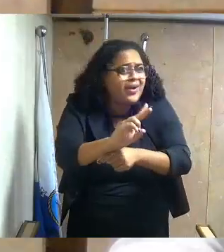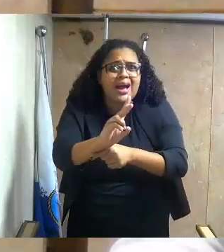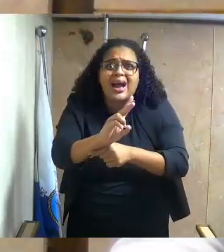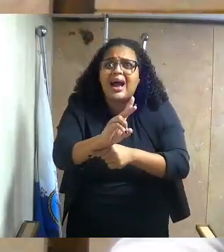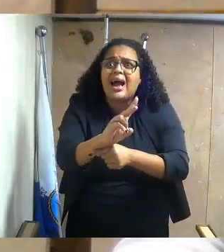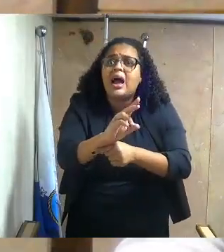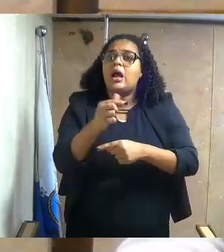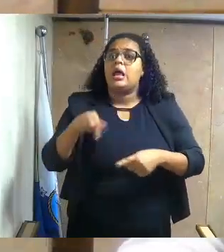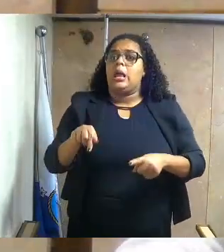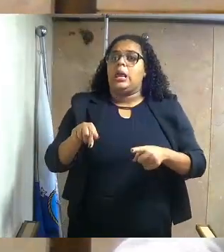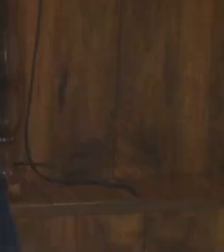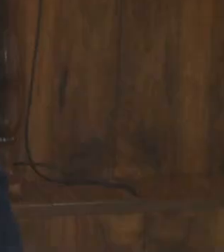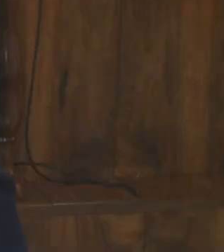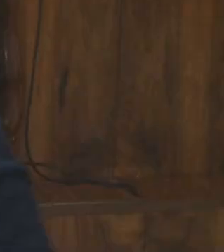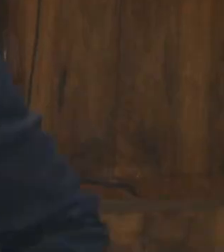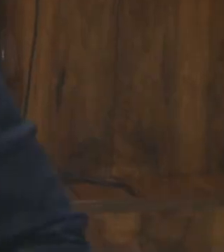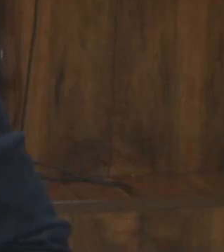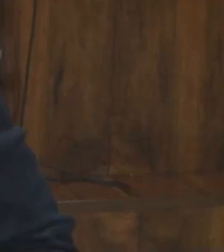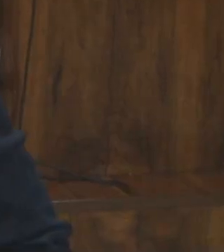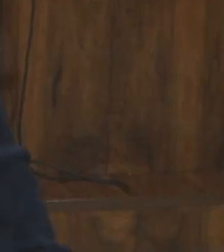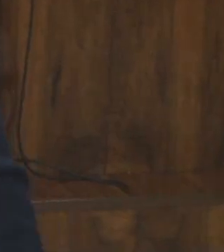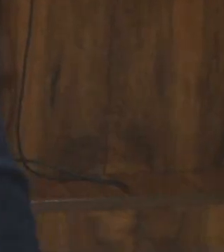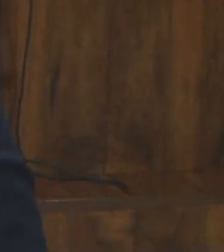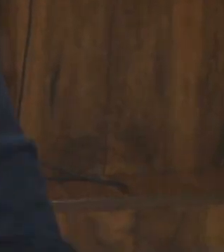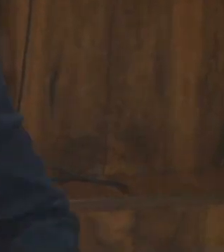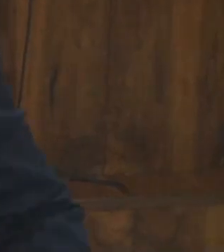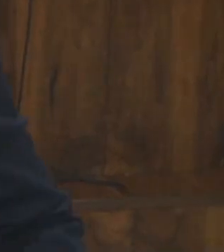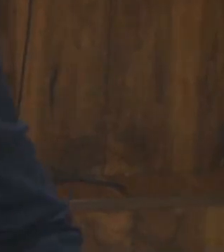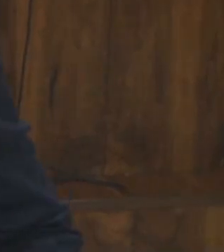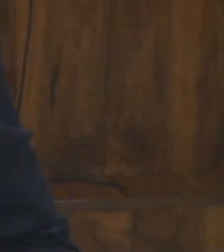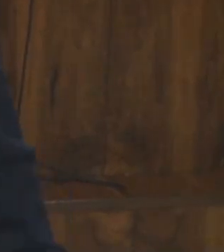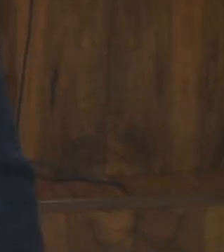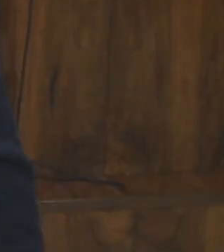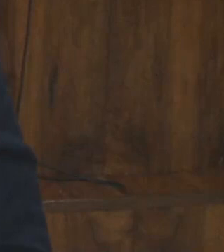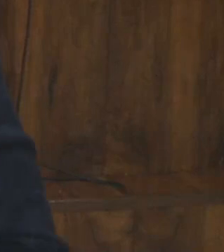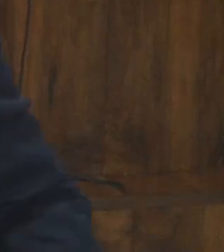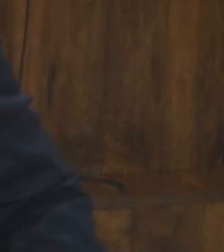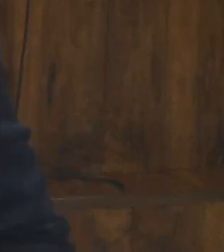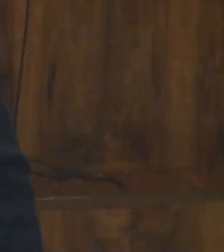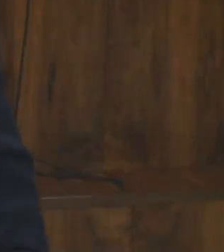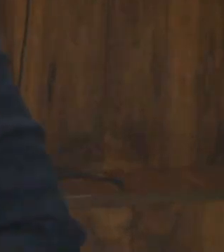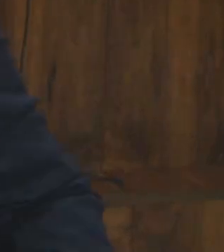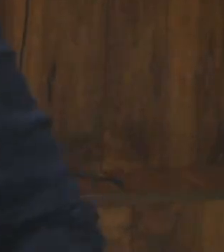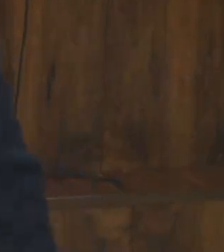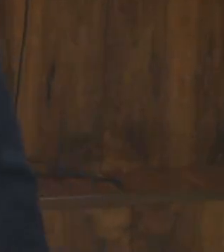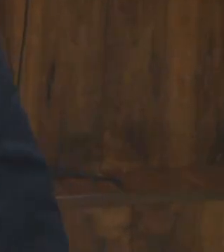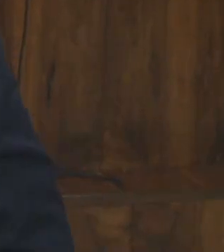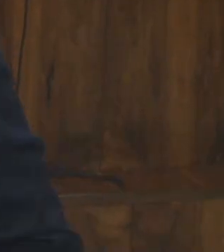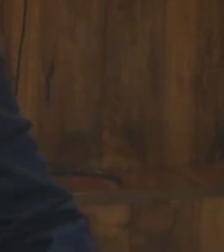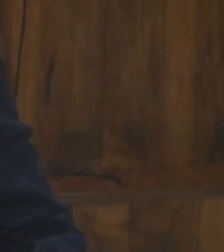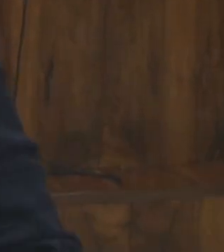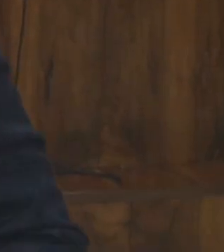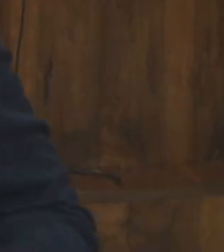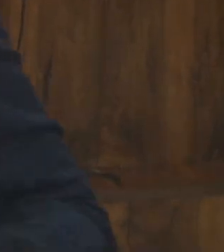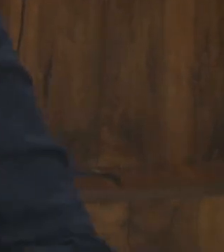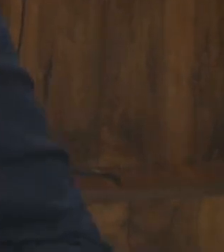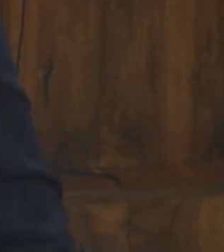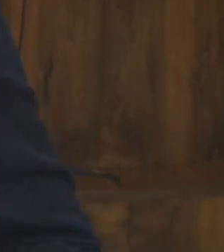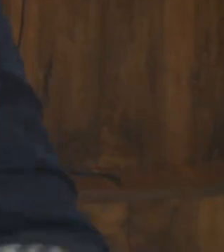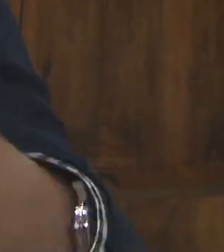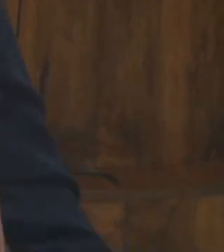situação é muito complicada. A maioria deles é título precário, sujo, pneu careca, documentação atrasada,